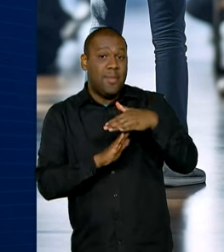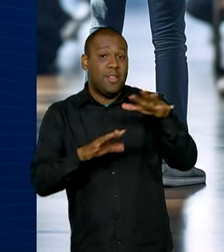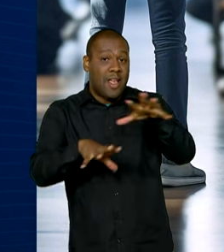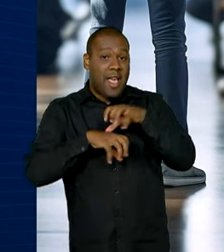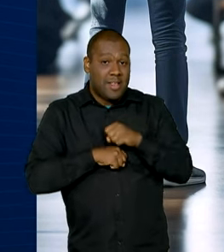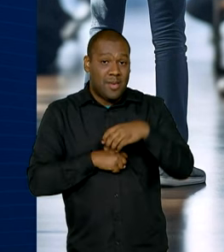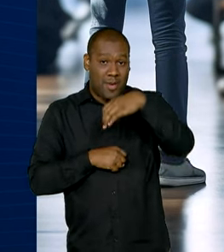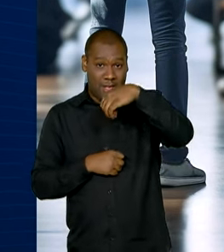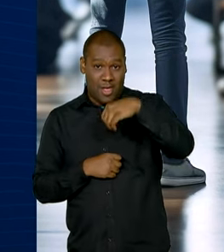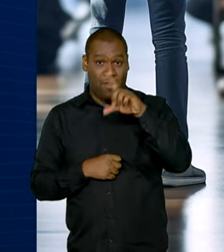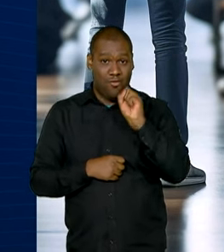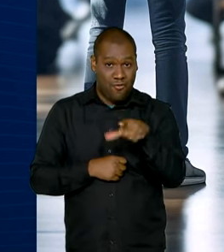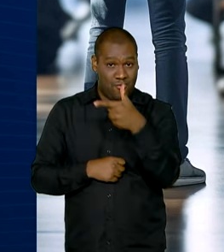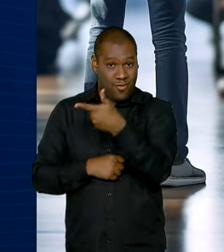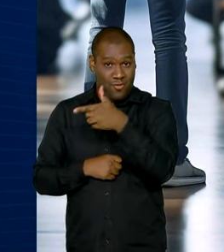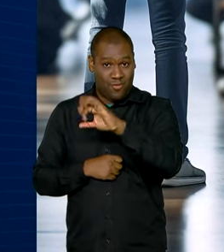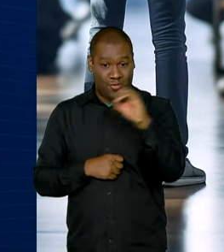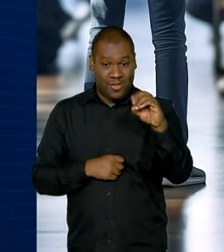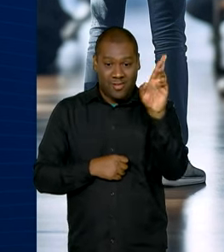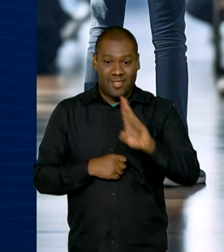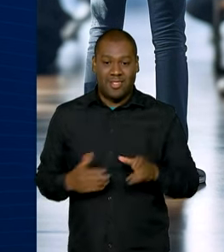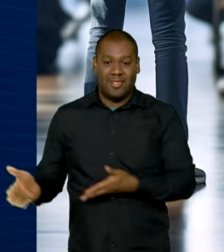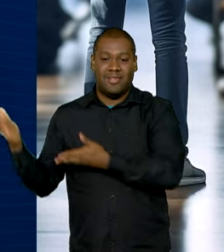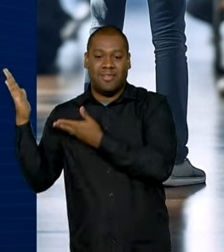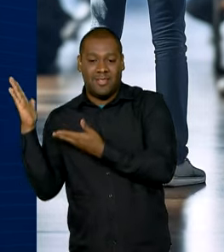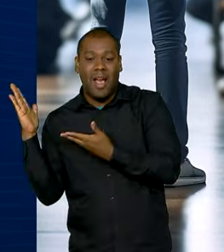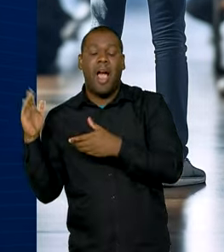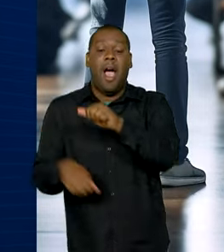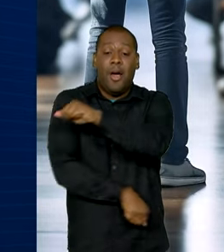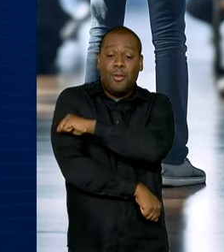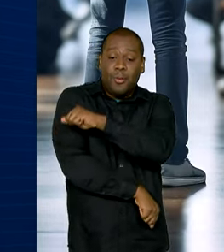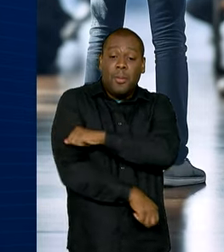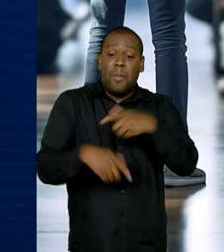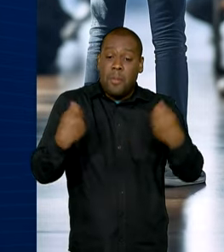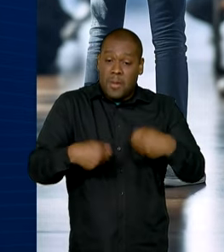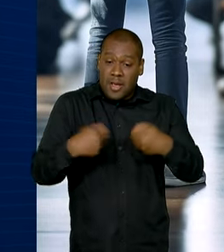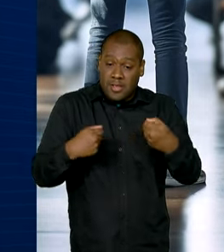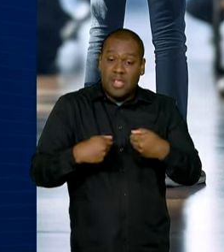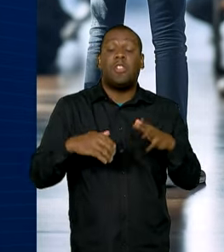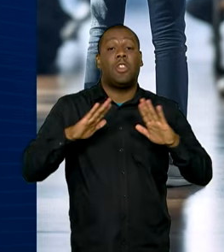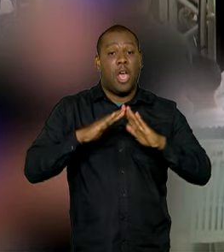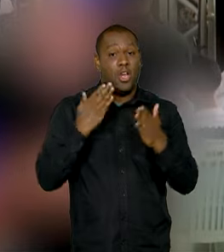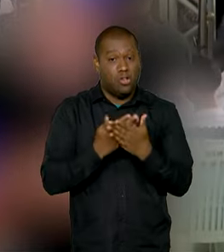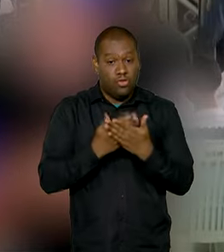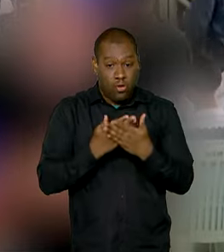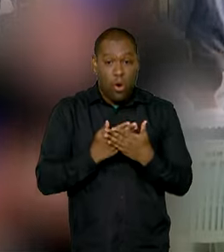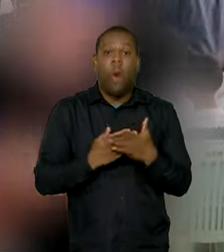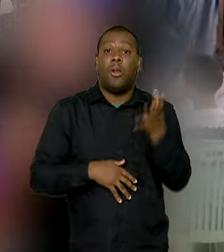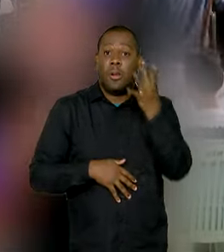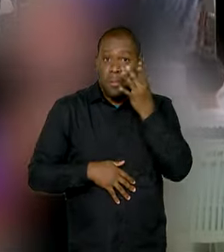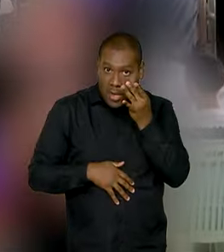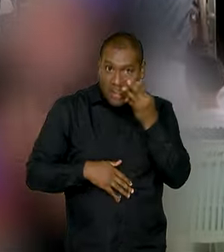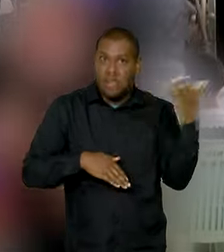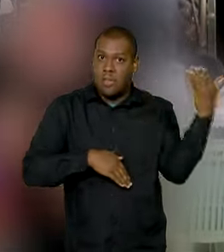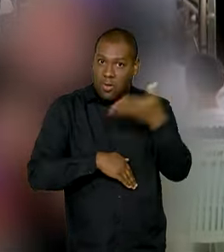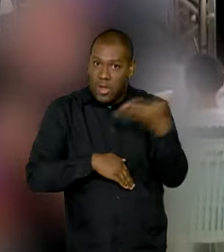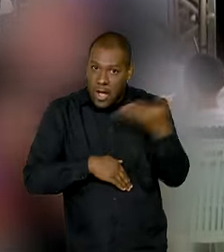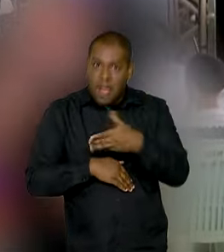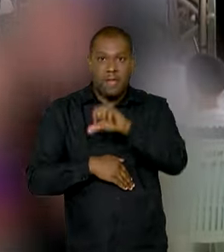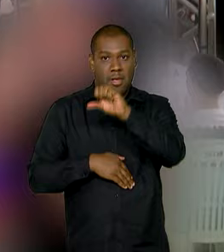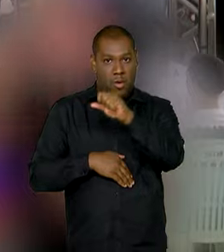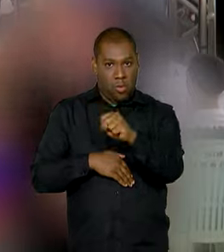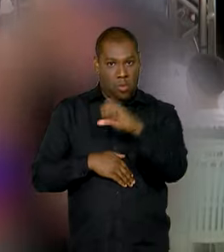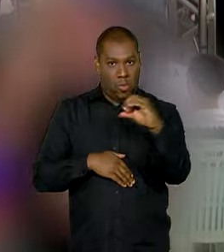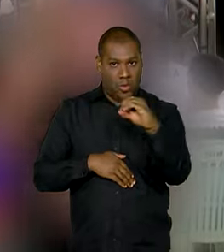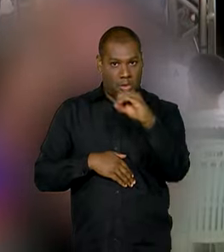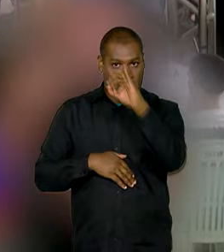Para receber o benefício, o aluno deve ter frequência escolar mínima de 80%. O presidente me colocou a missão.